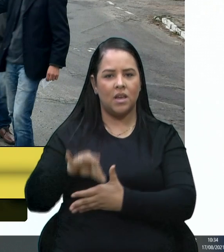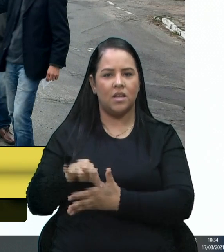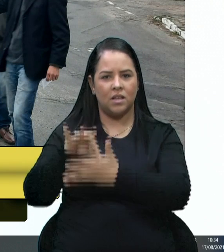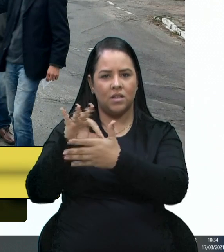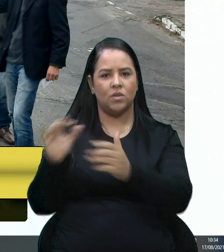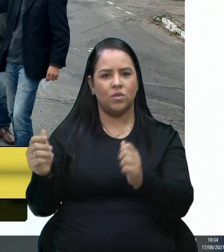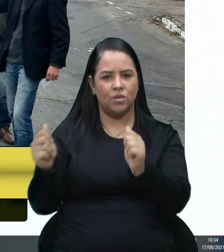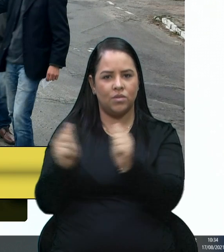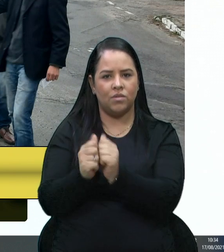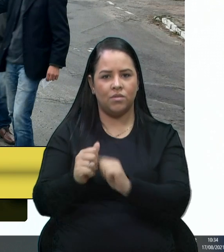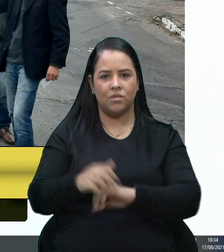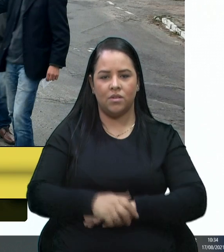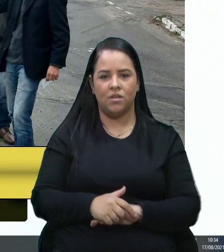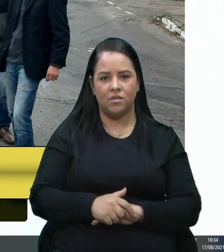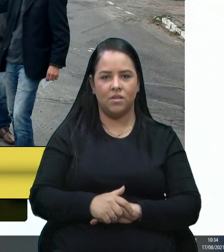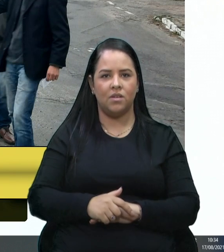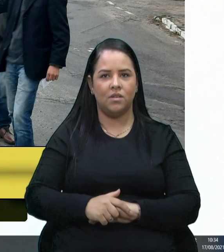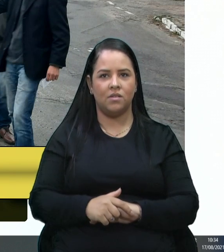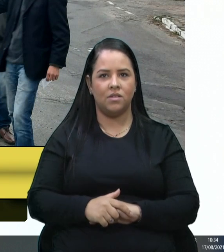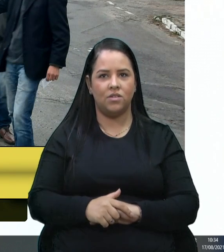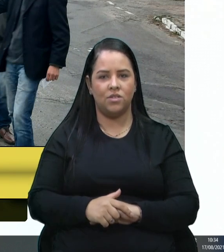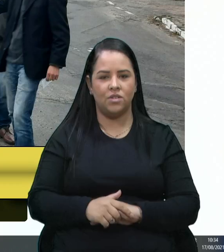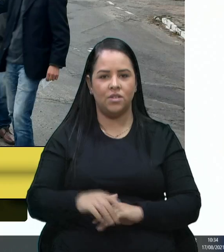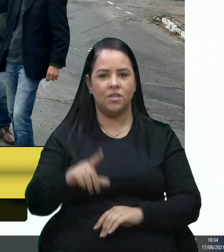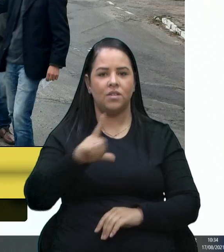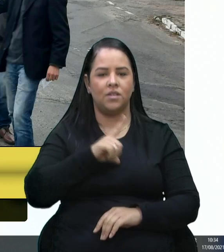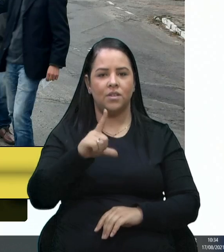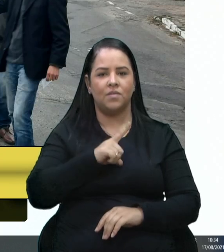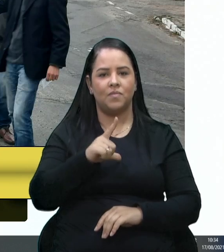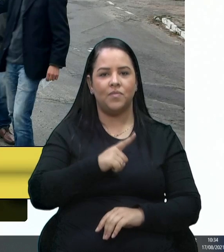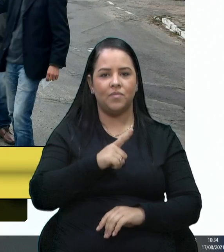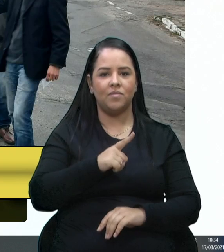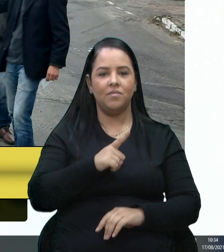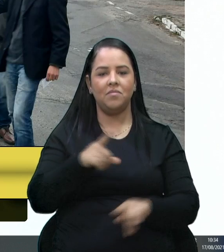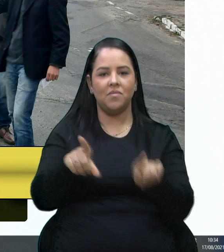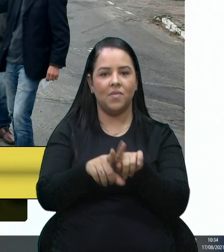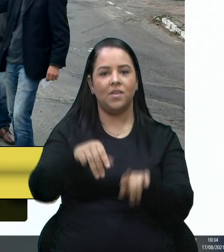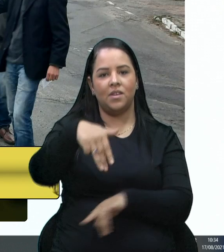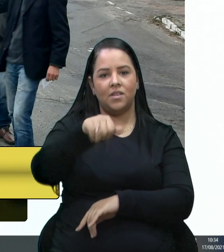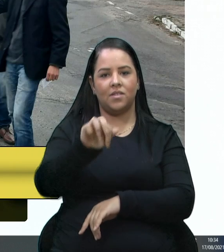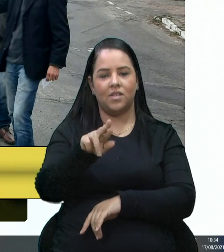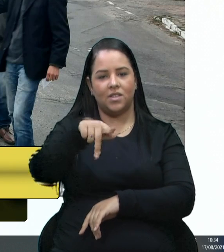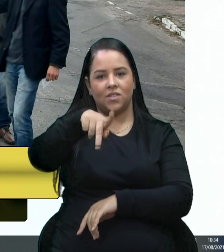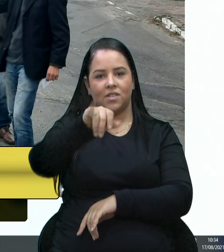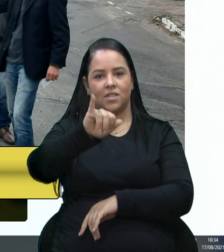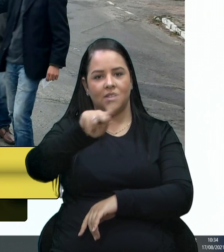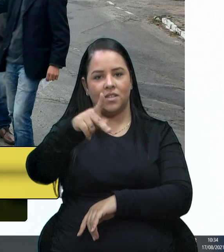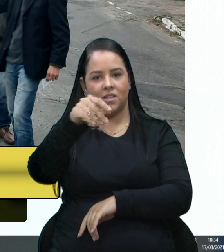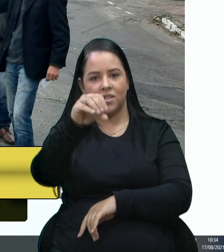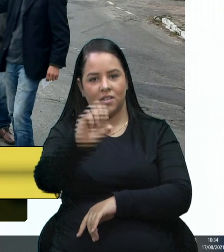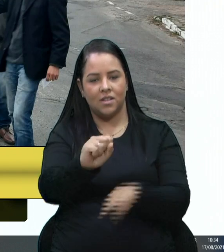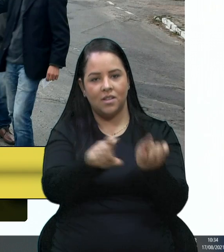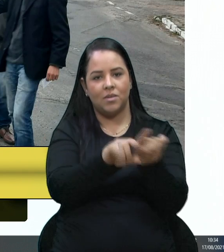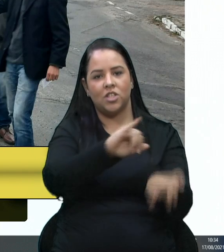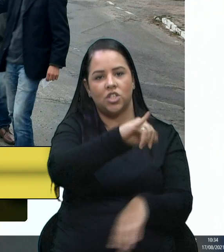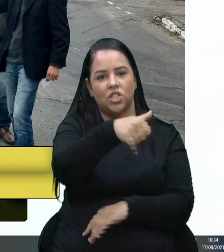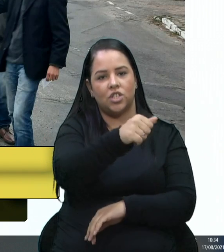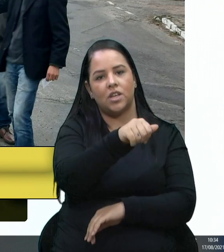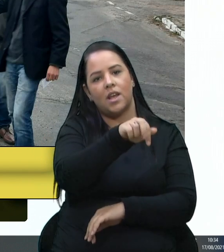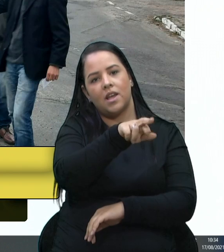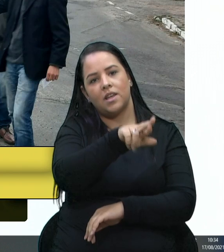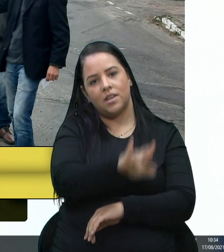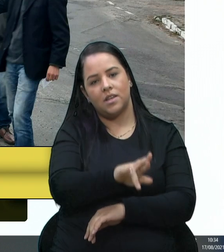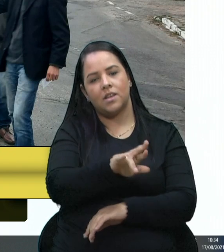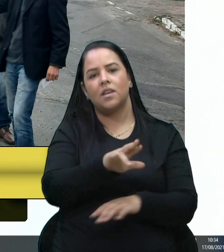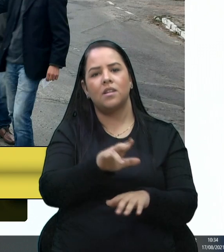Também quero agradecer aos líderes comunitários, Marquinhos, o Jair, entre outros moradores que se fizeram